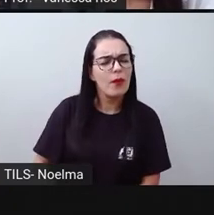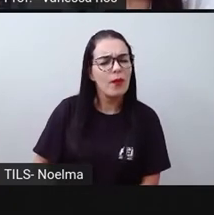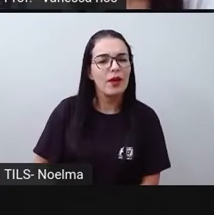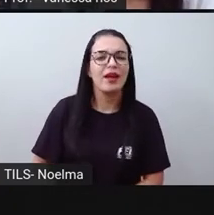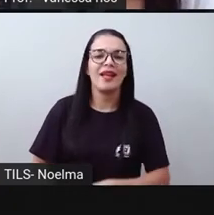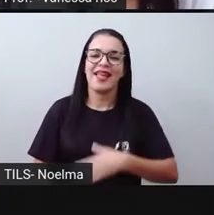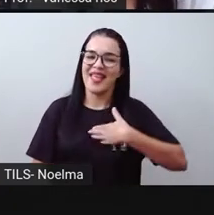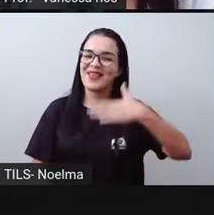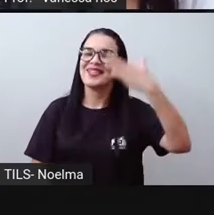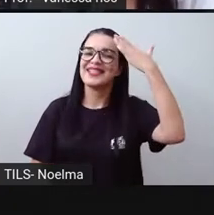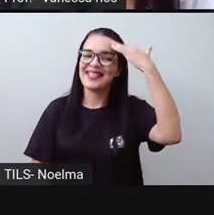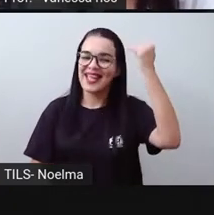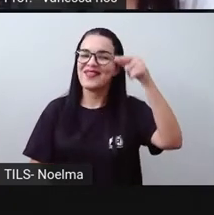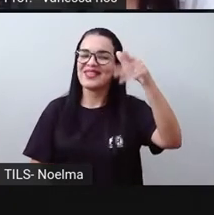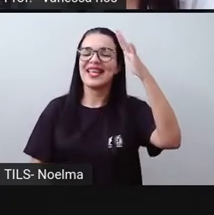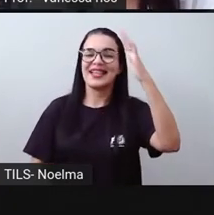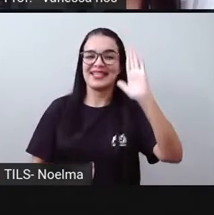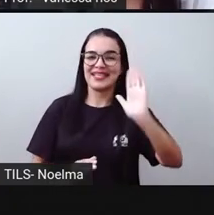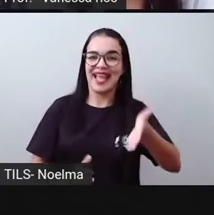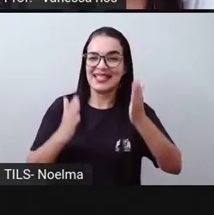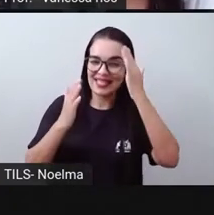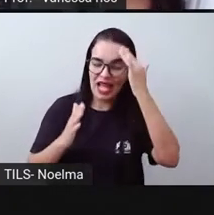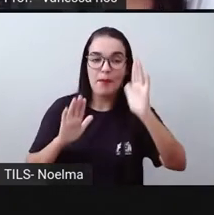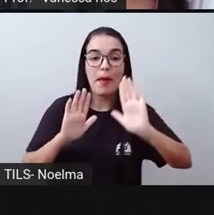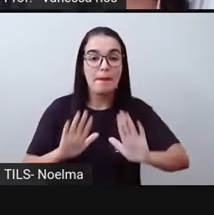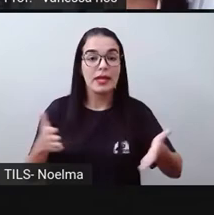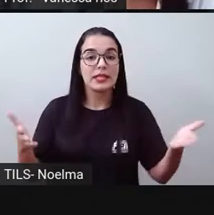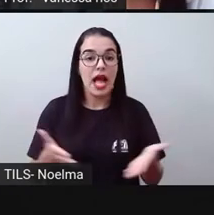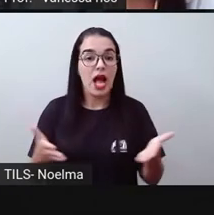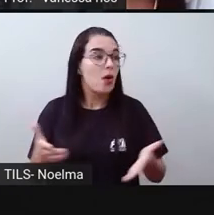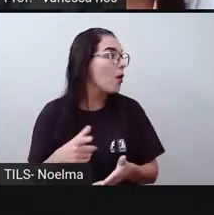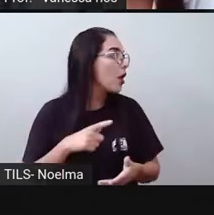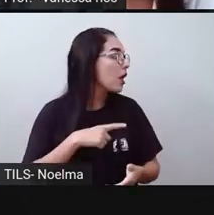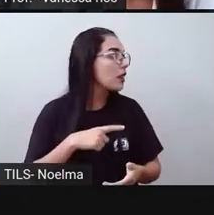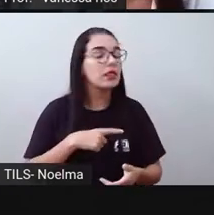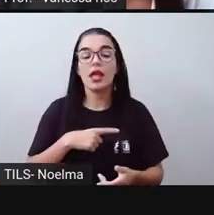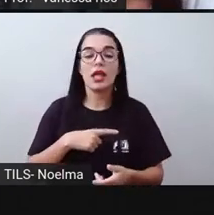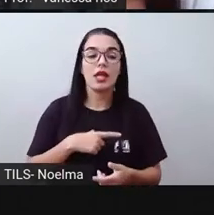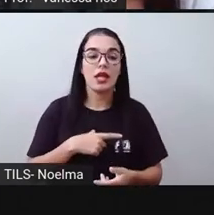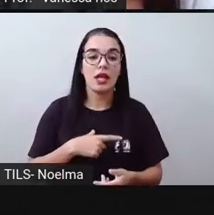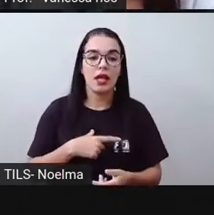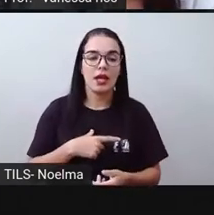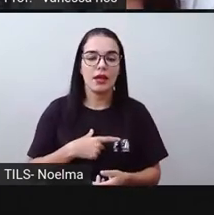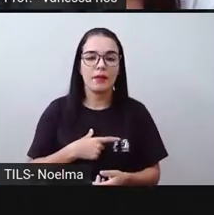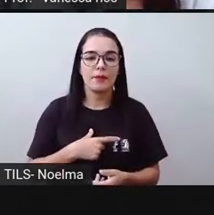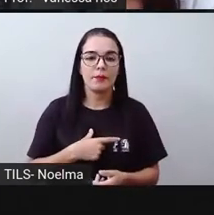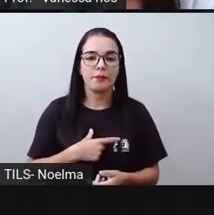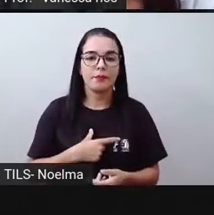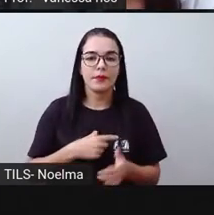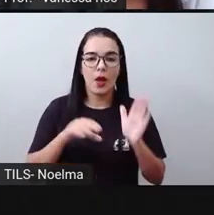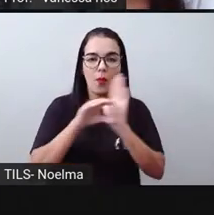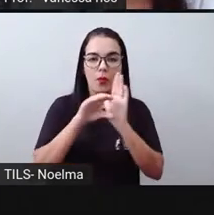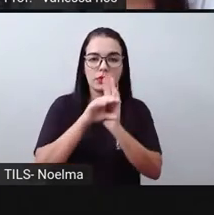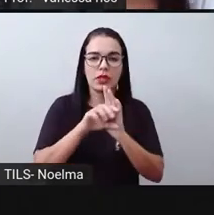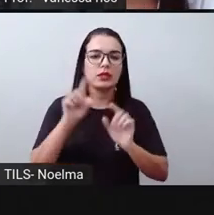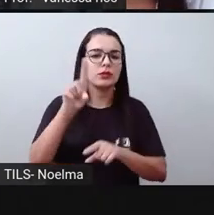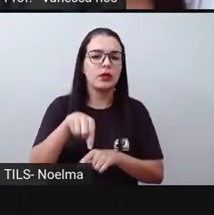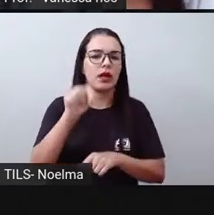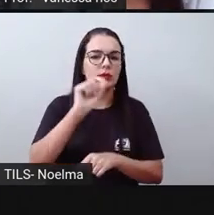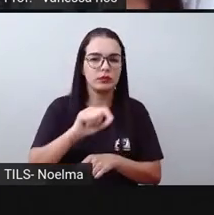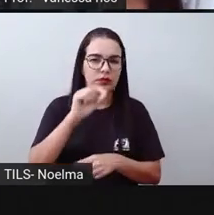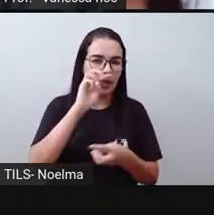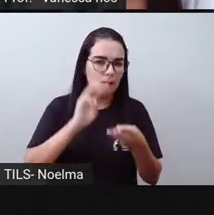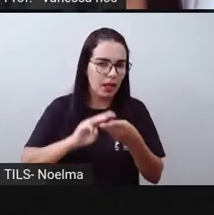sabe, mas eu trouxe aqui algumas informações para nós revisarmos, está certo? A adição é uma operação